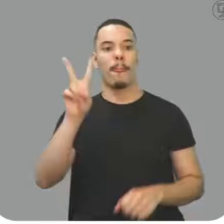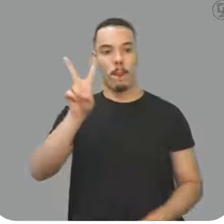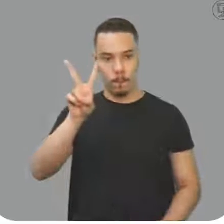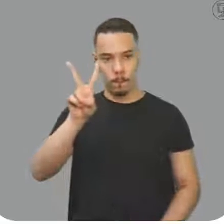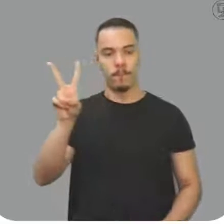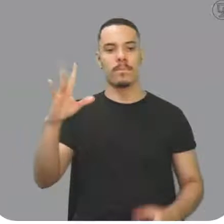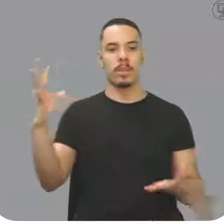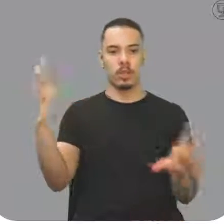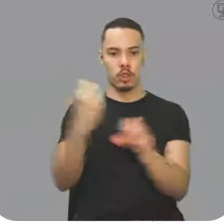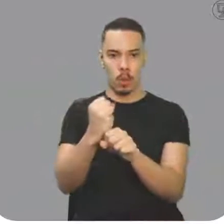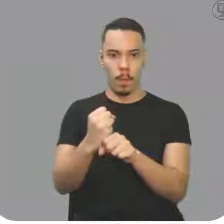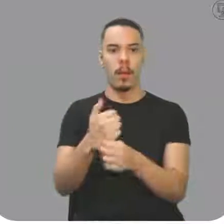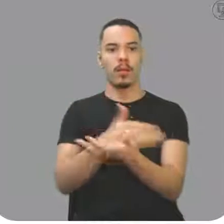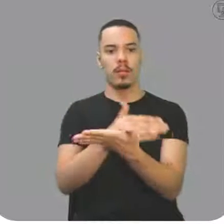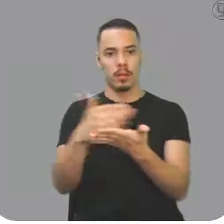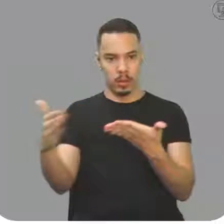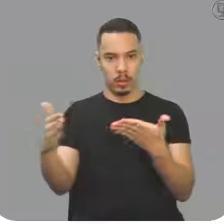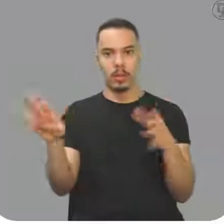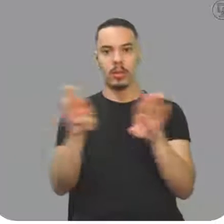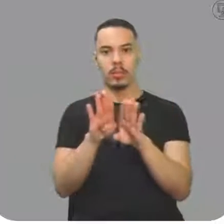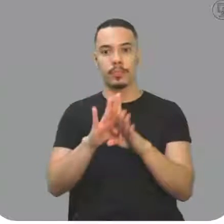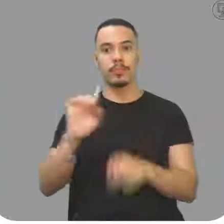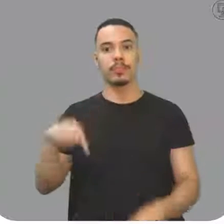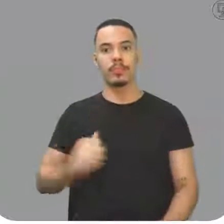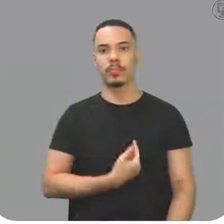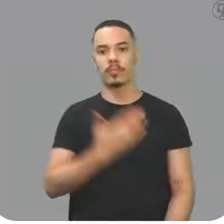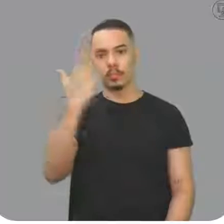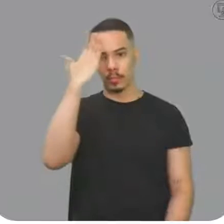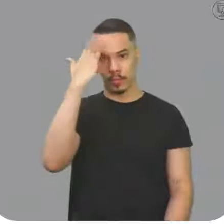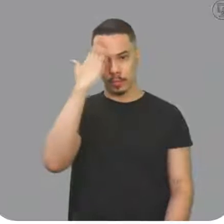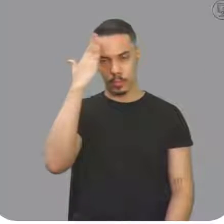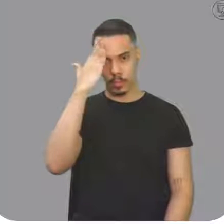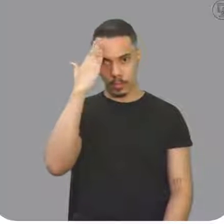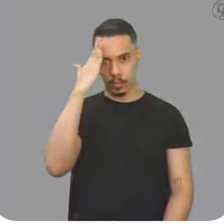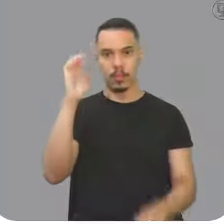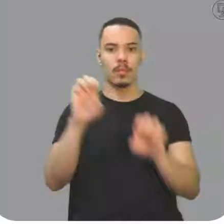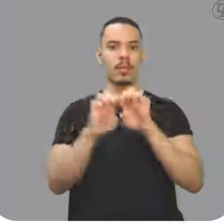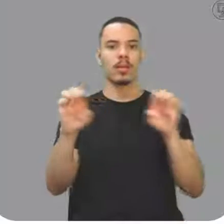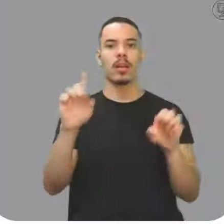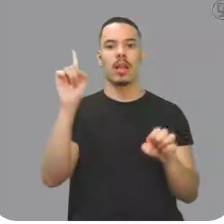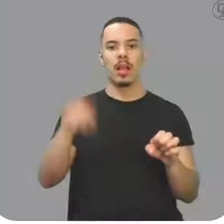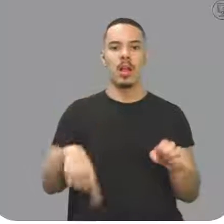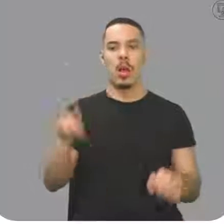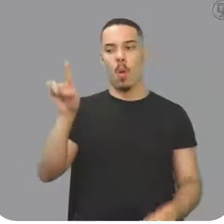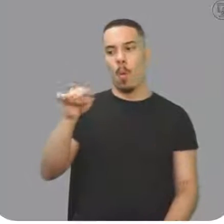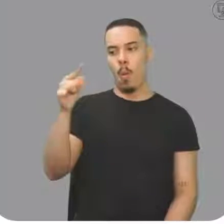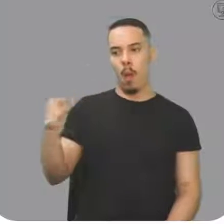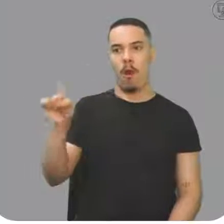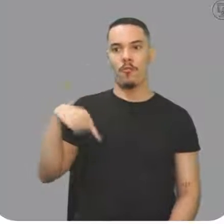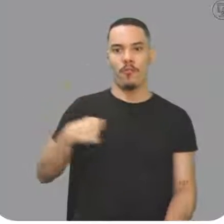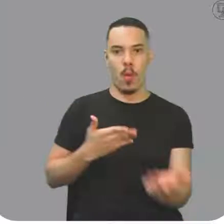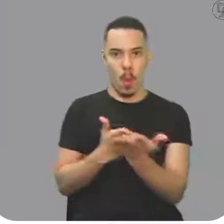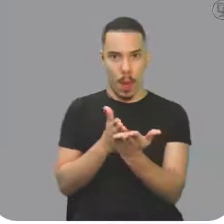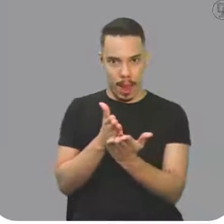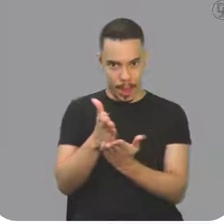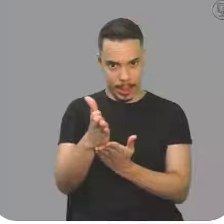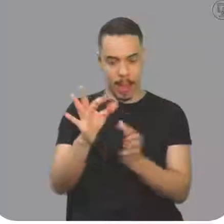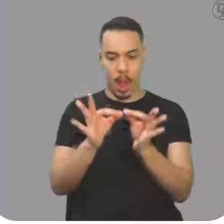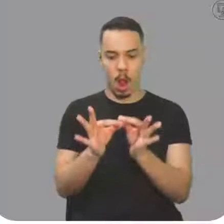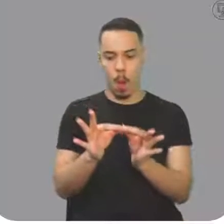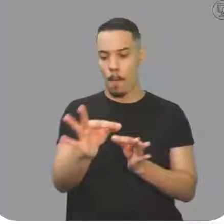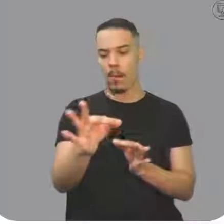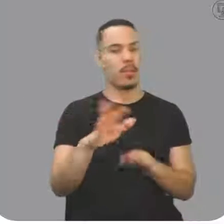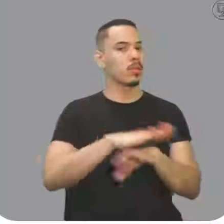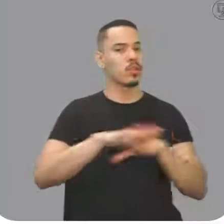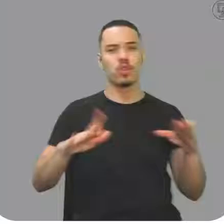volume inicial também. Nós vimos que o coeficiente de dilatação, o linear, que é o alfa, ele é de comprimento, é só uma